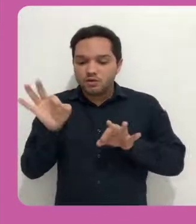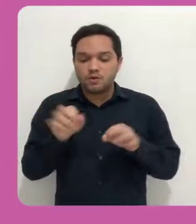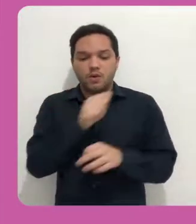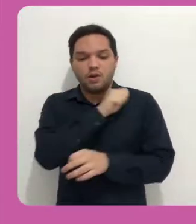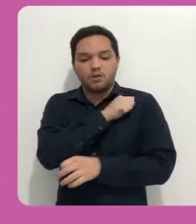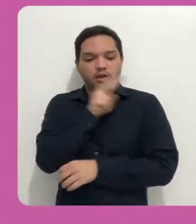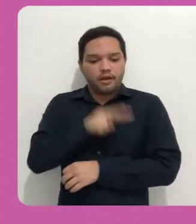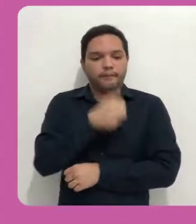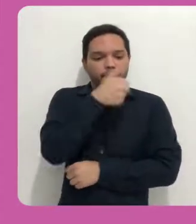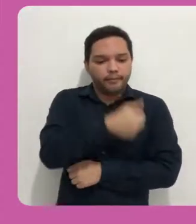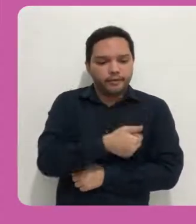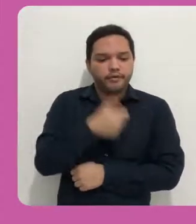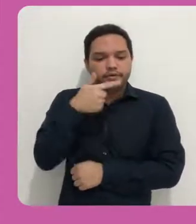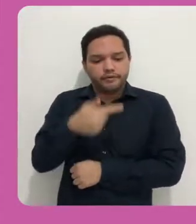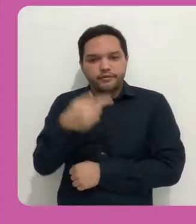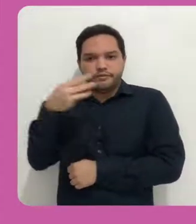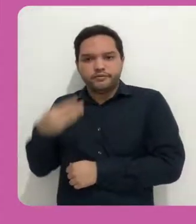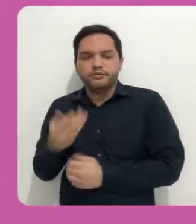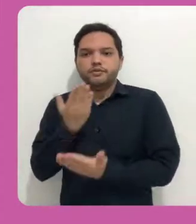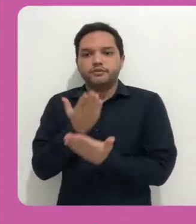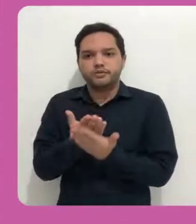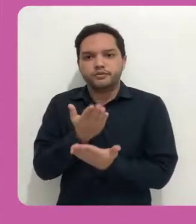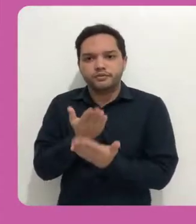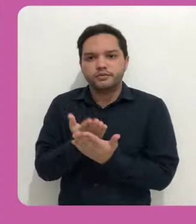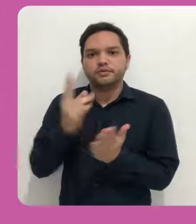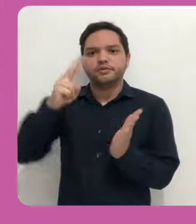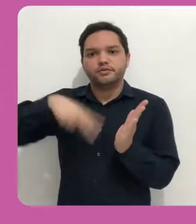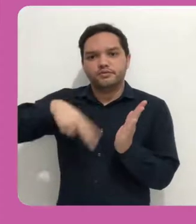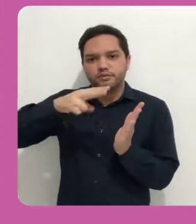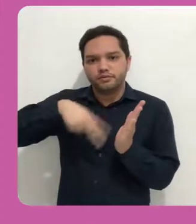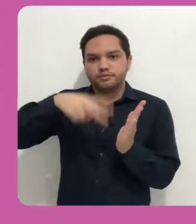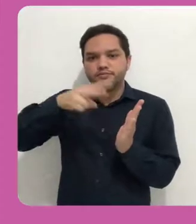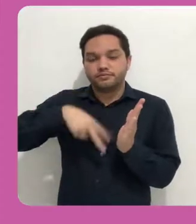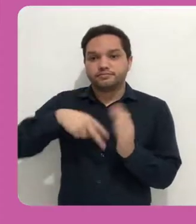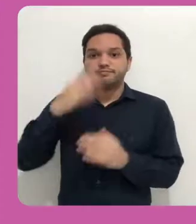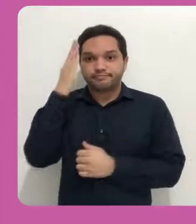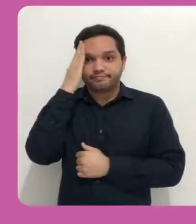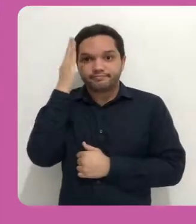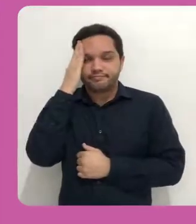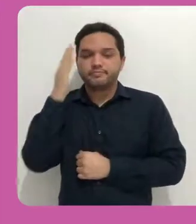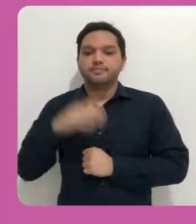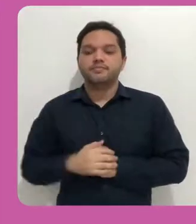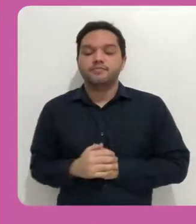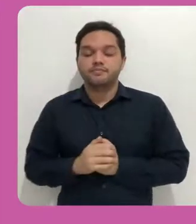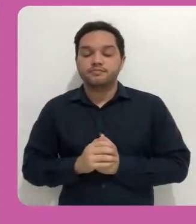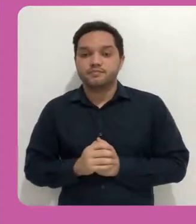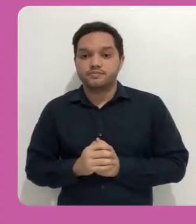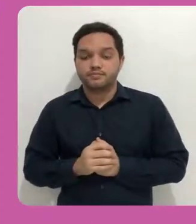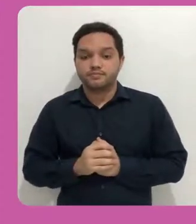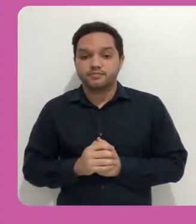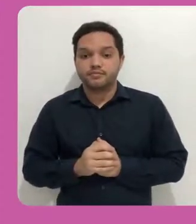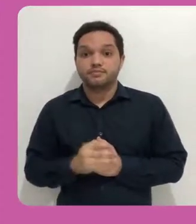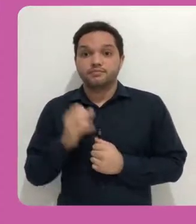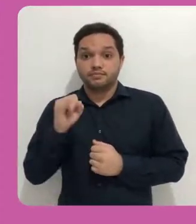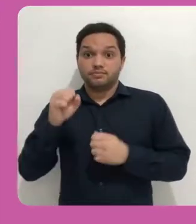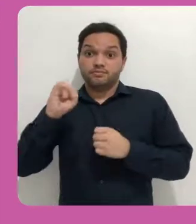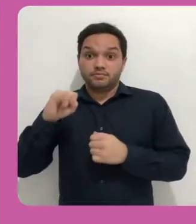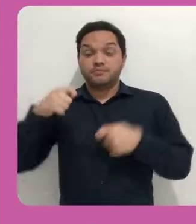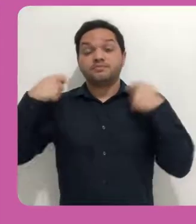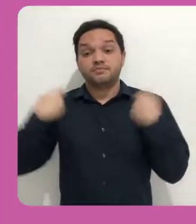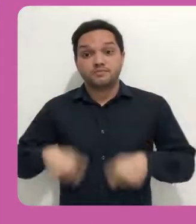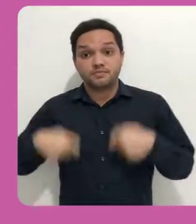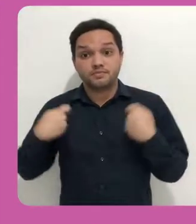estudar ou baixar o arquivo, tá? E se preciso for, inclua